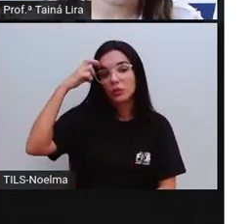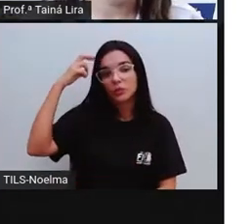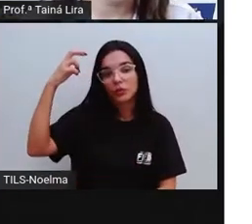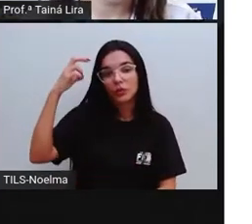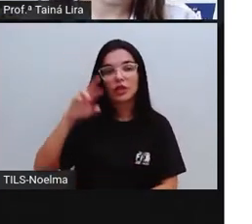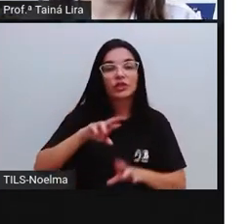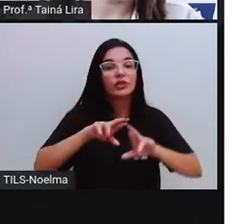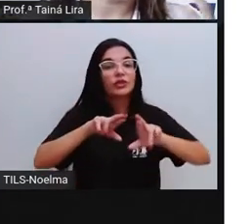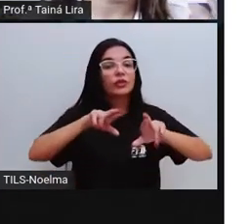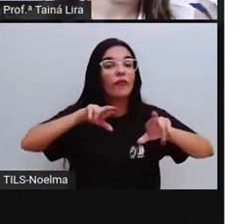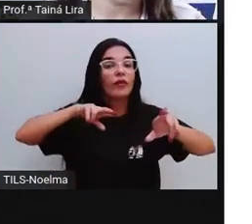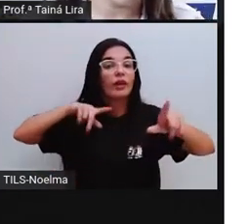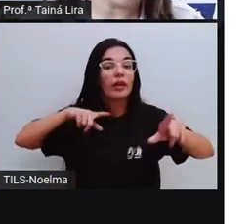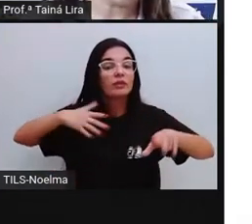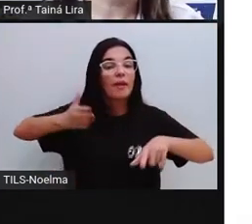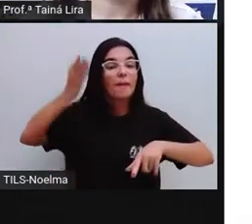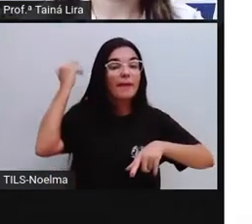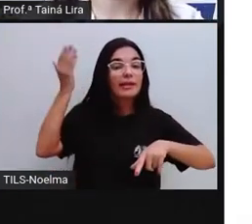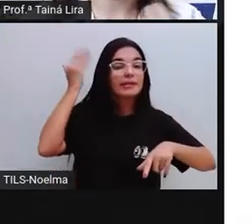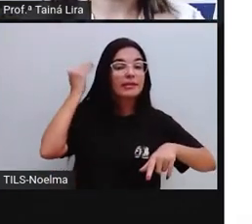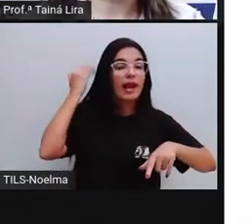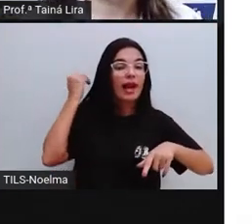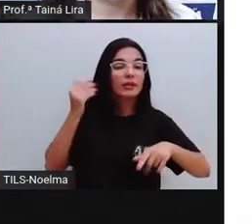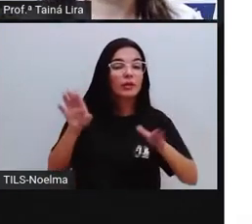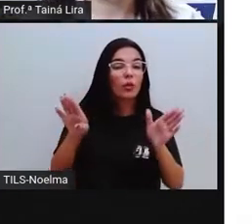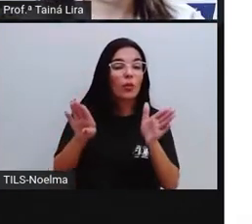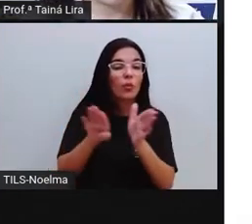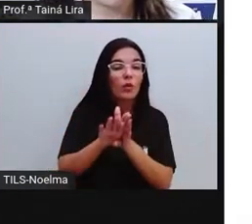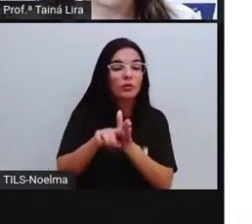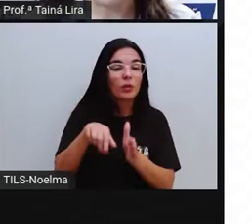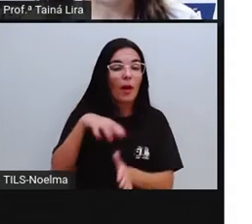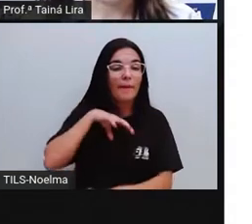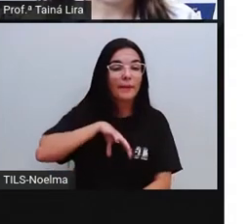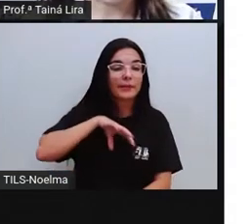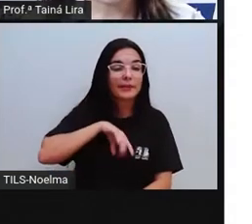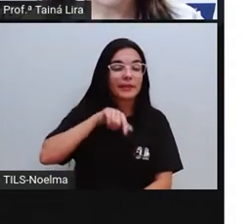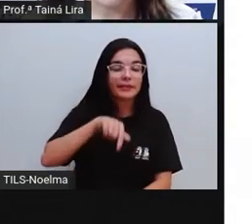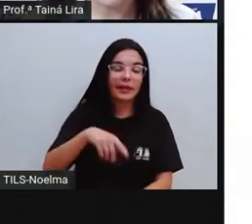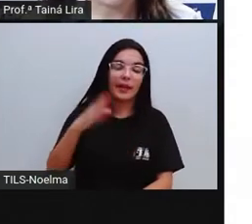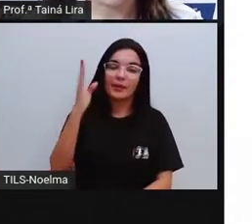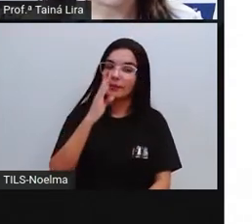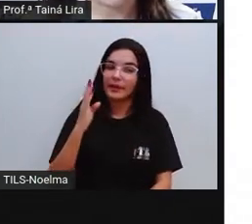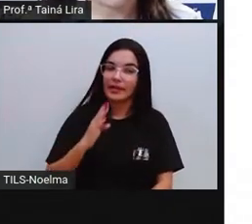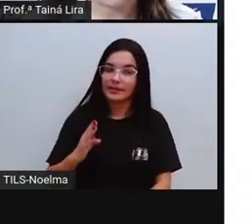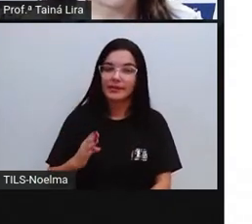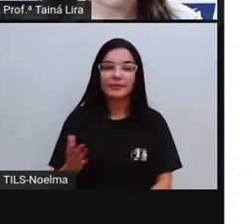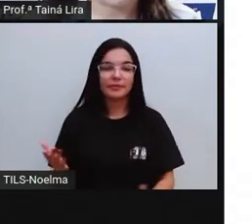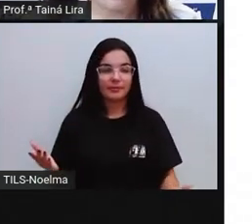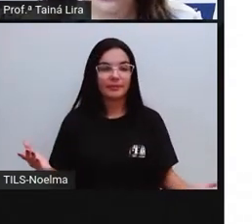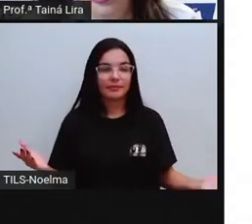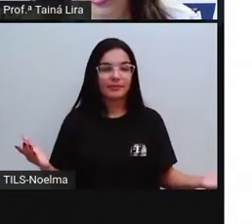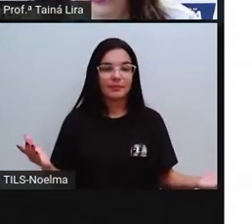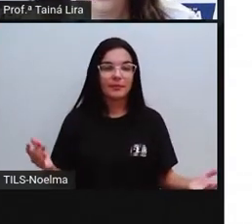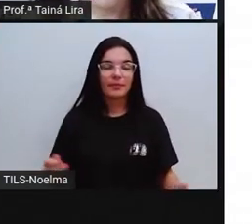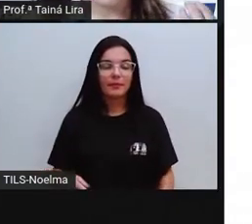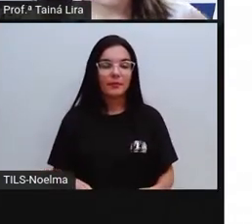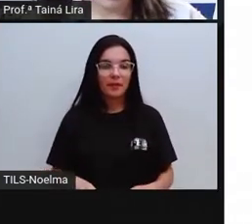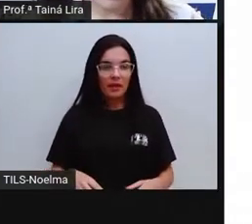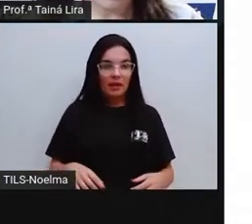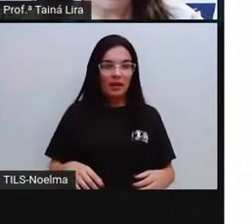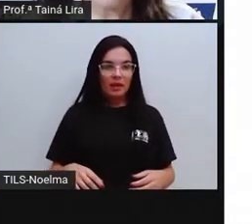Diferentemente dessa época aqui, né? Que foi quando os portugueses chegaram aqui no Brasil,